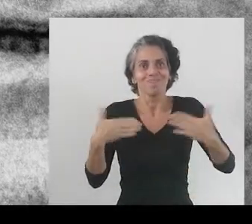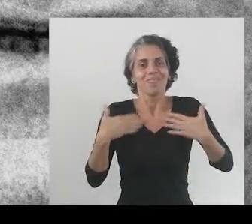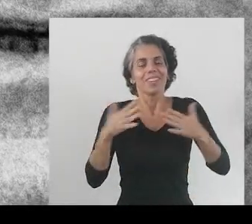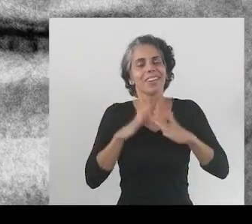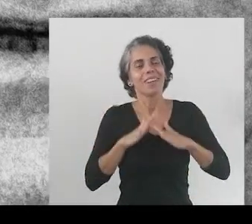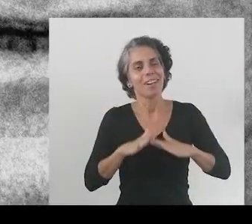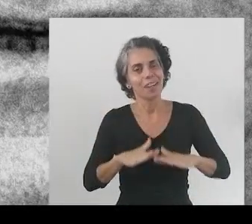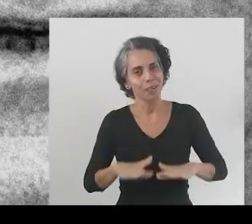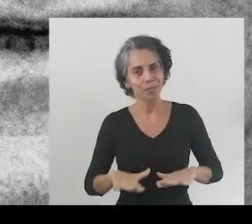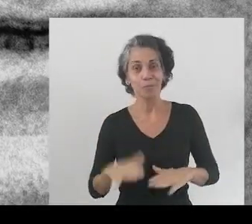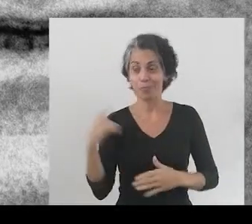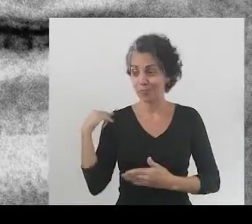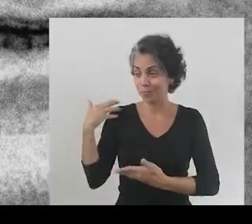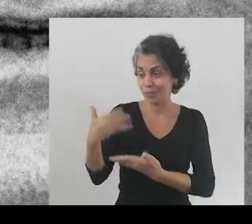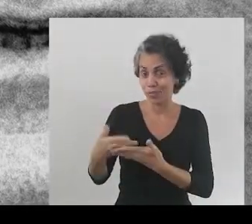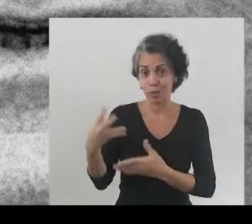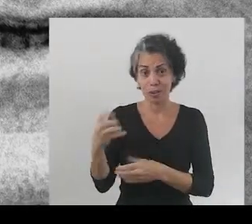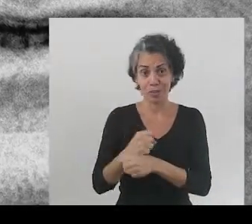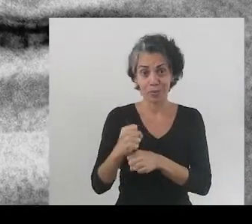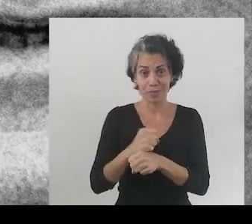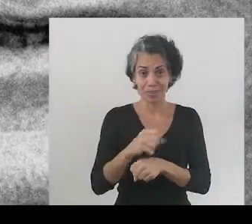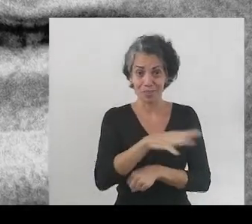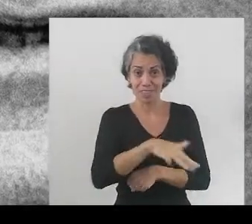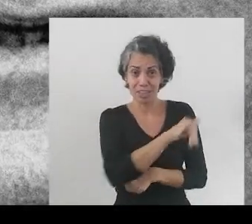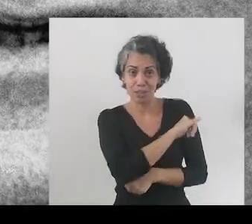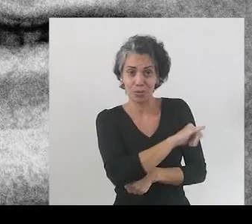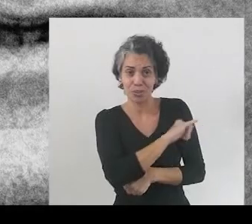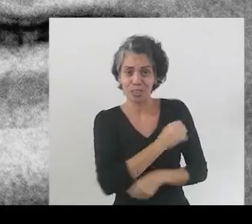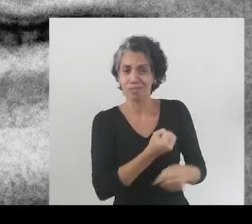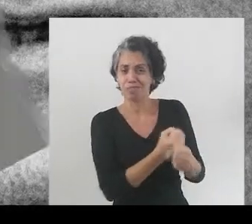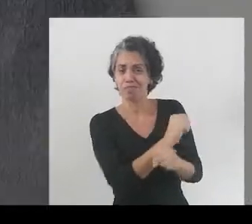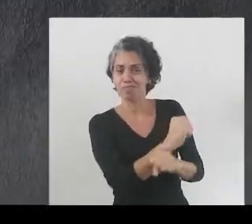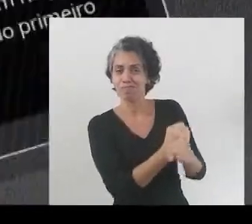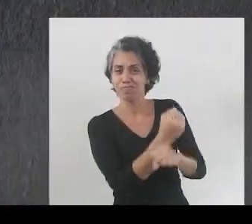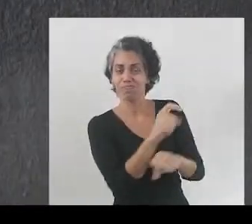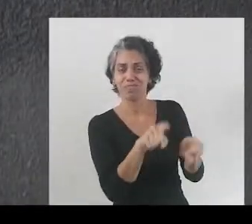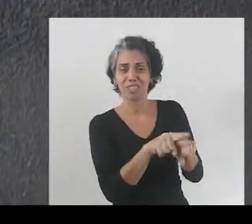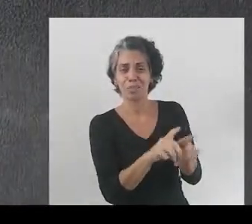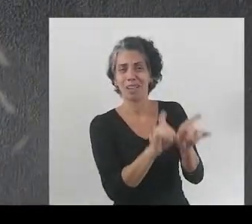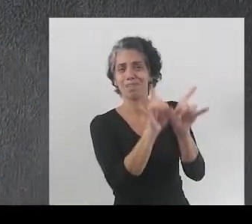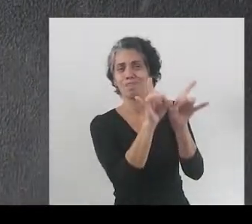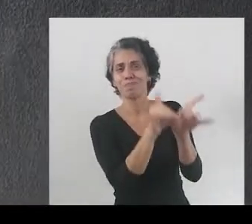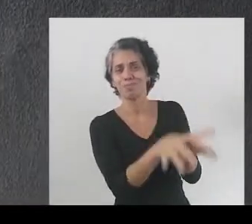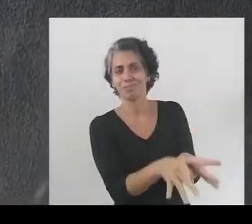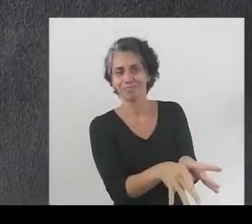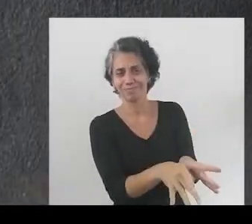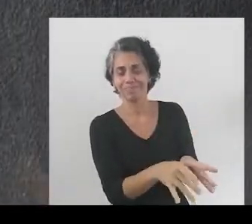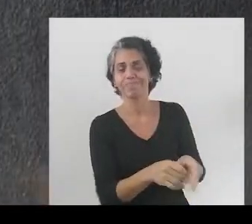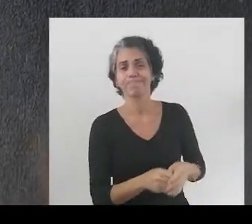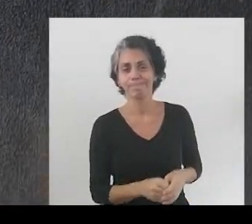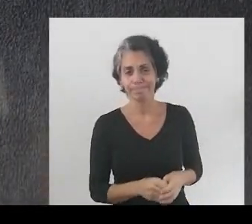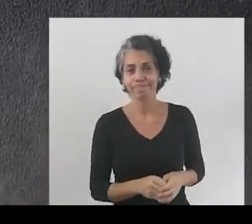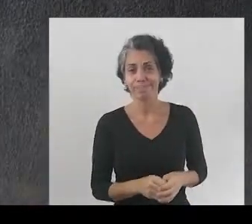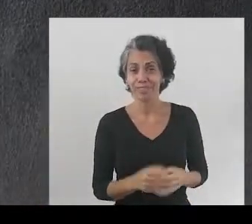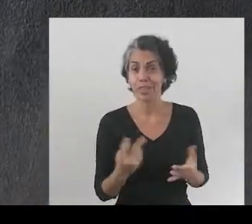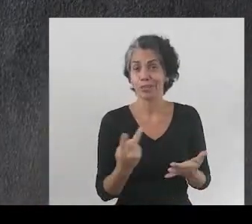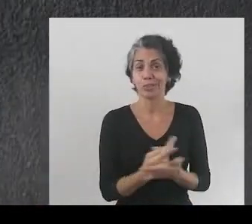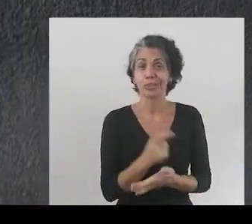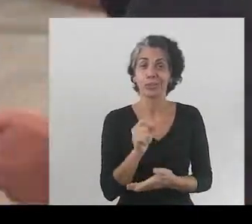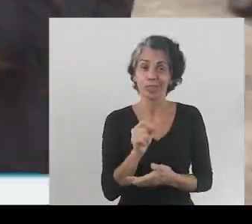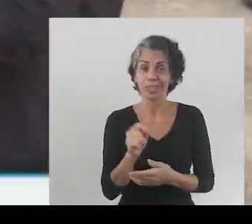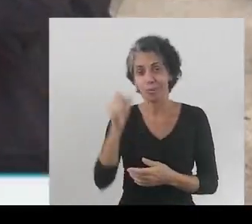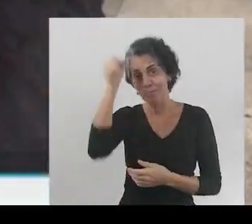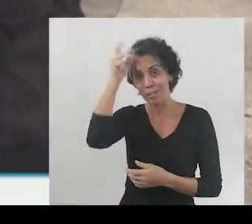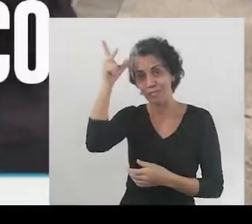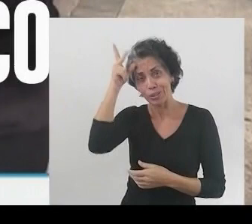Mas, para esconder a sua incompetência, ele foi ainda mais longe. Criou os Guardiões do Crivella. Um esquema